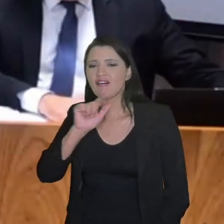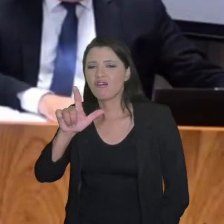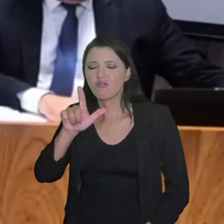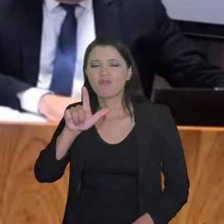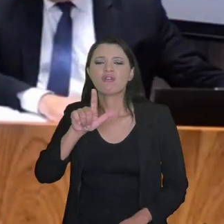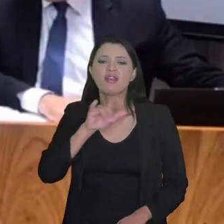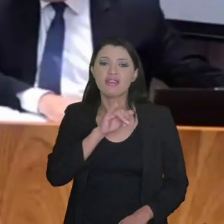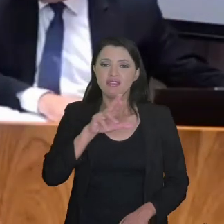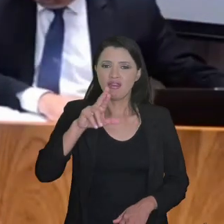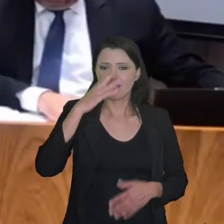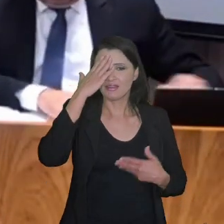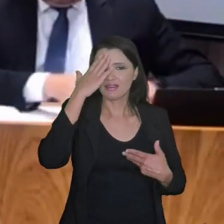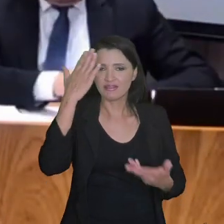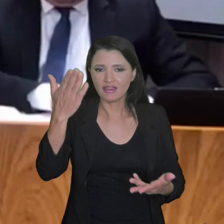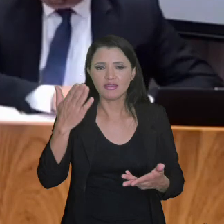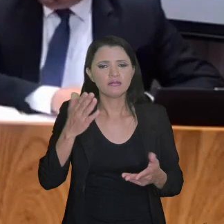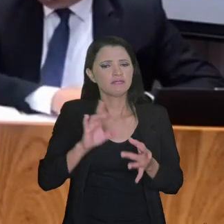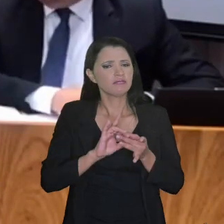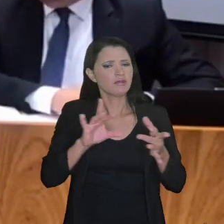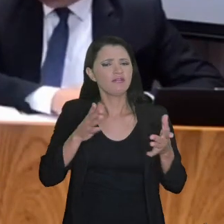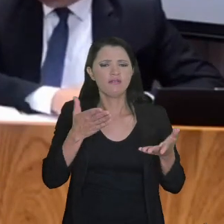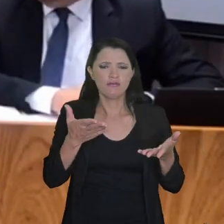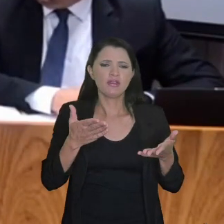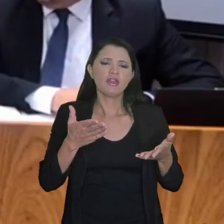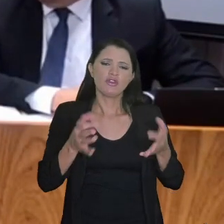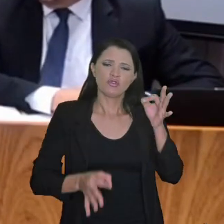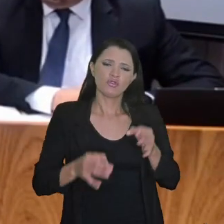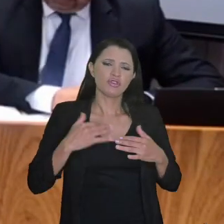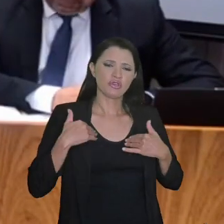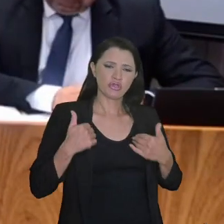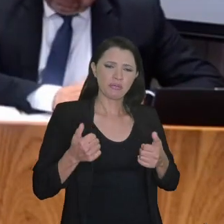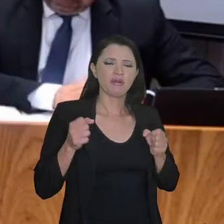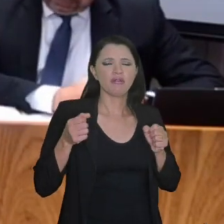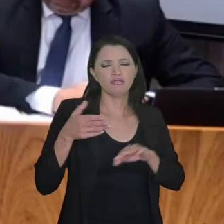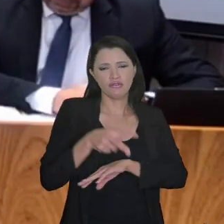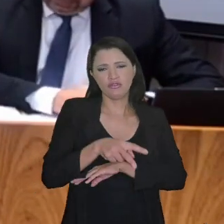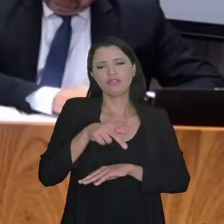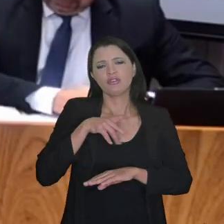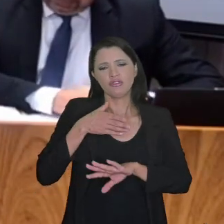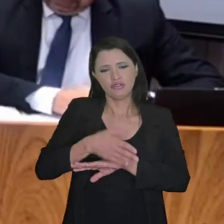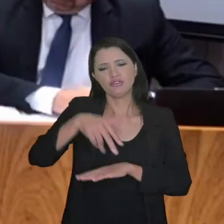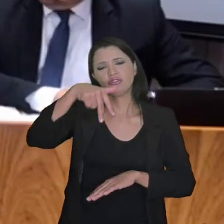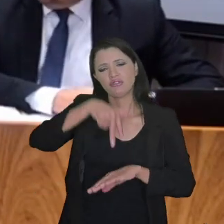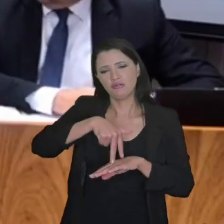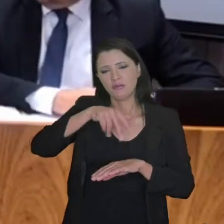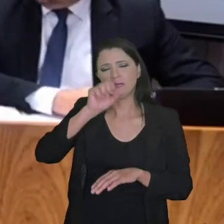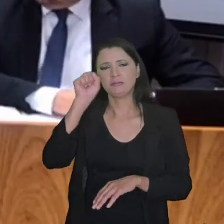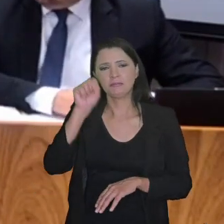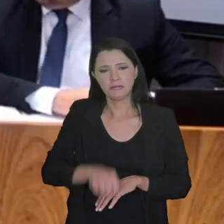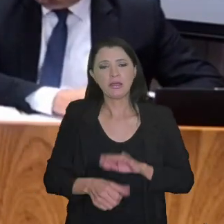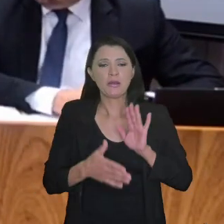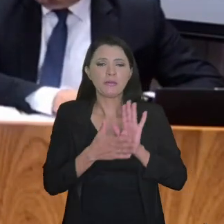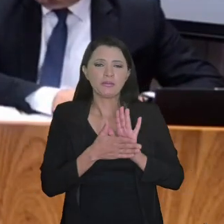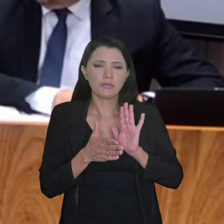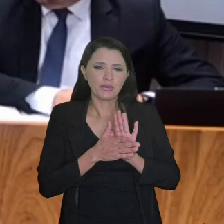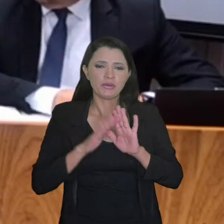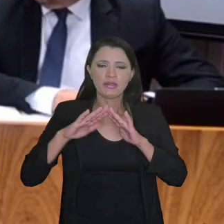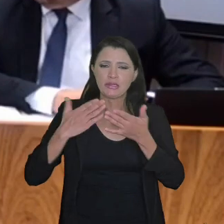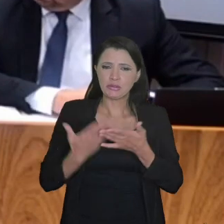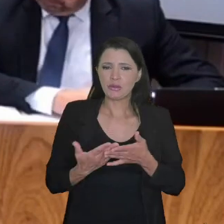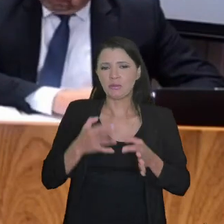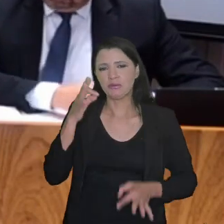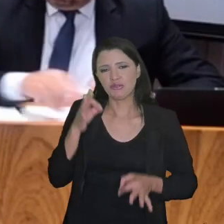e está sempre à disposição da Justiça e de eventos nesse live. Obrigado. esse é